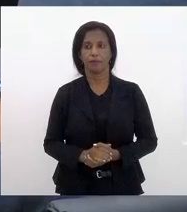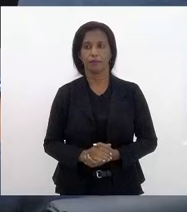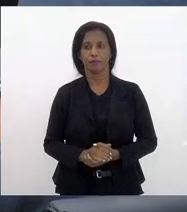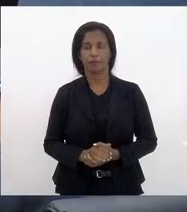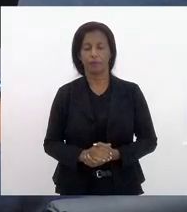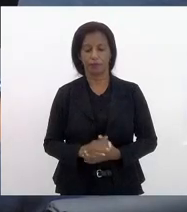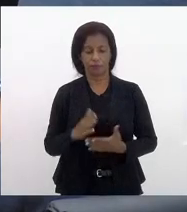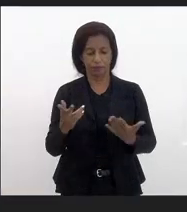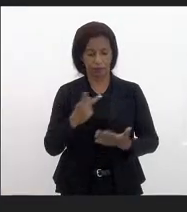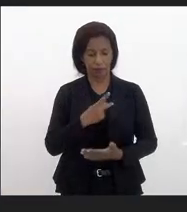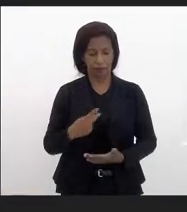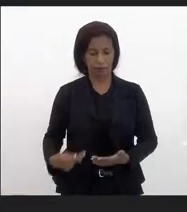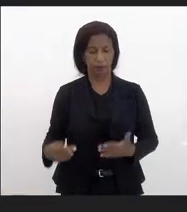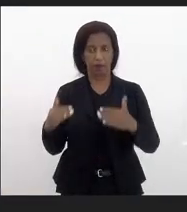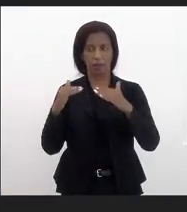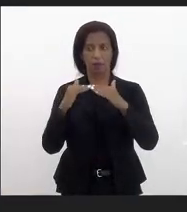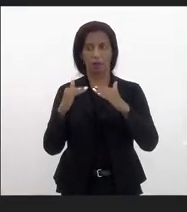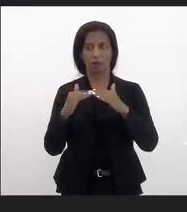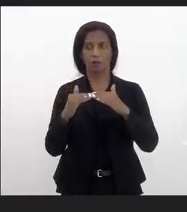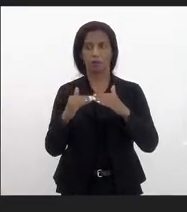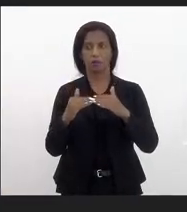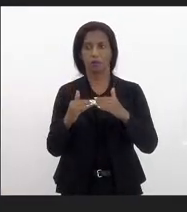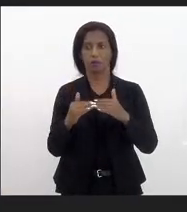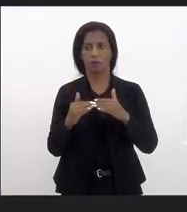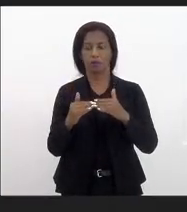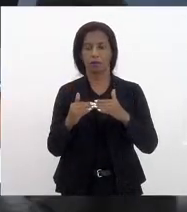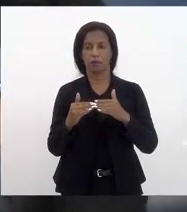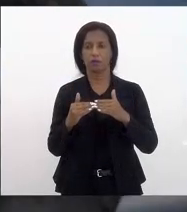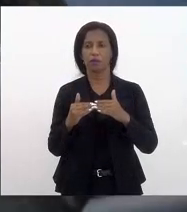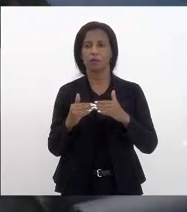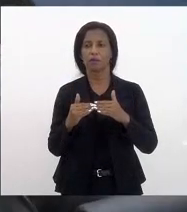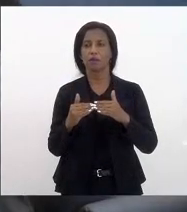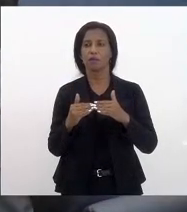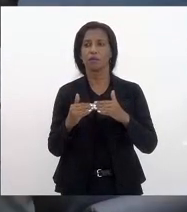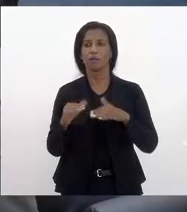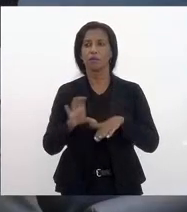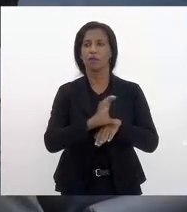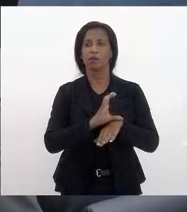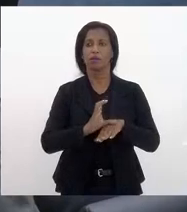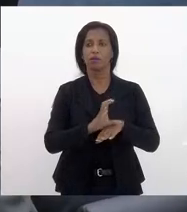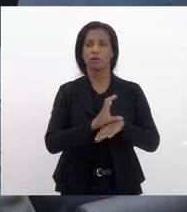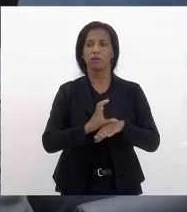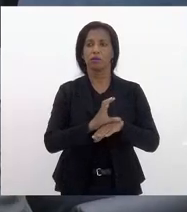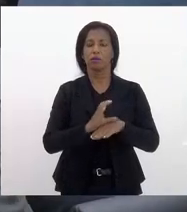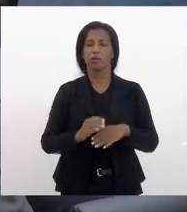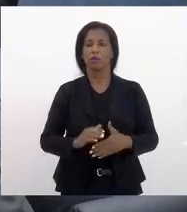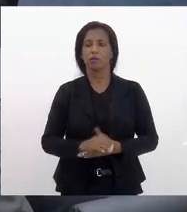Sr. Presidente, o parecer é pela... Desculpa, o... O parecer pela condicionalidade.